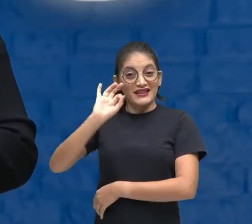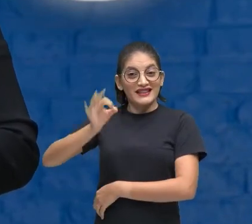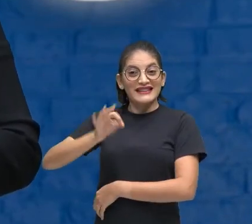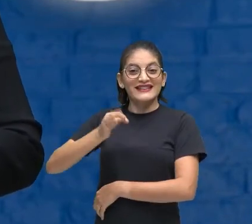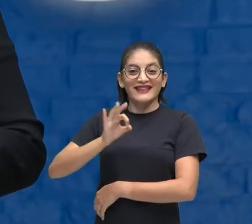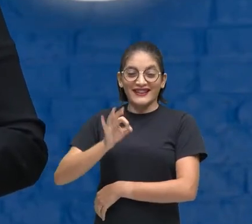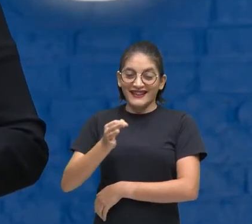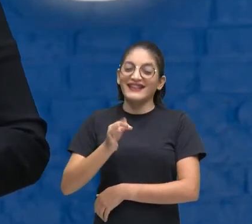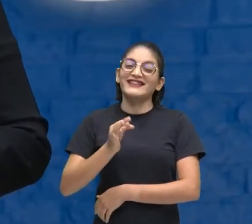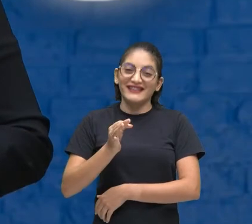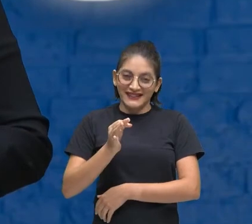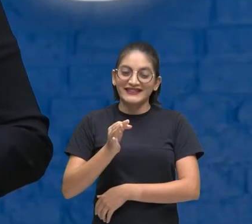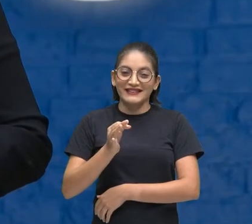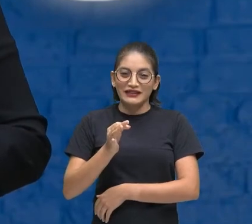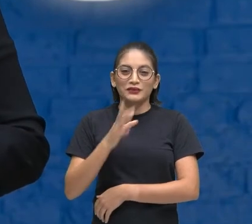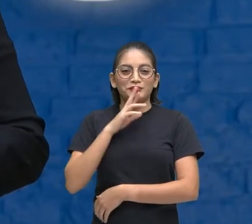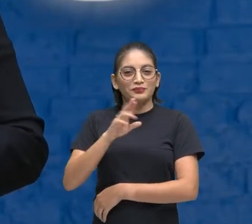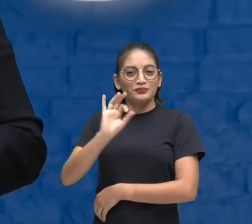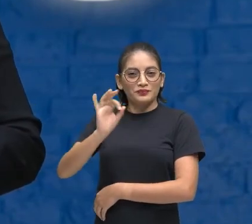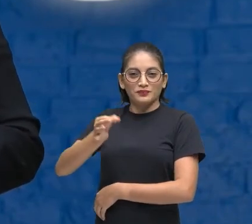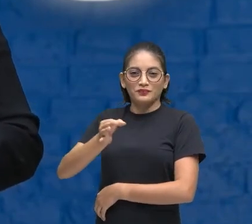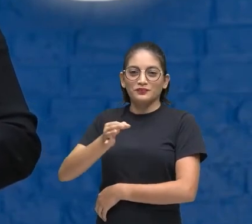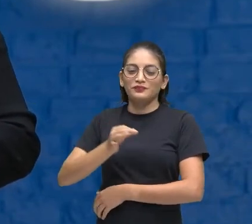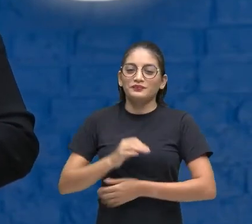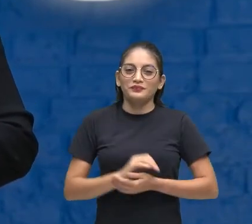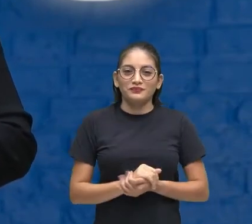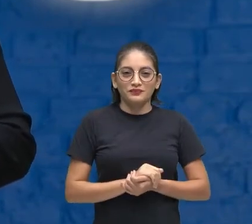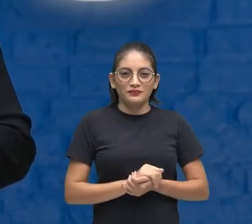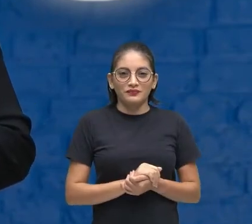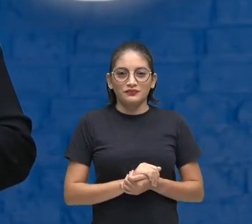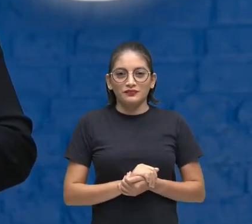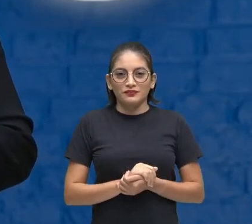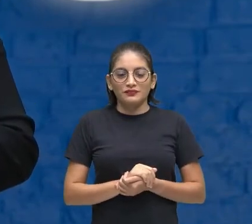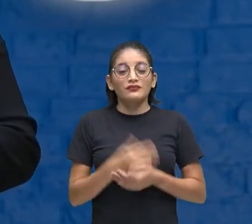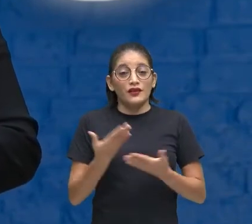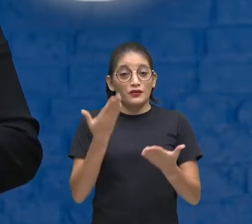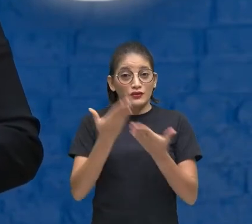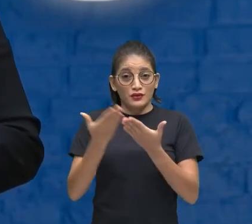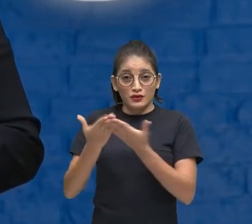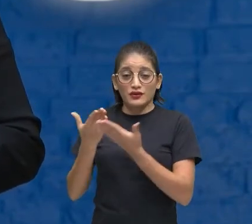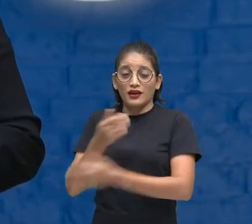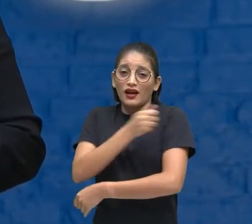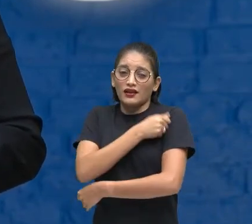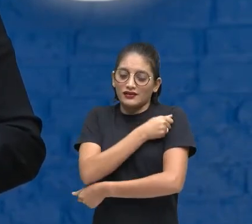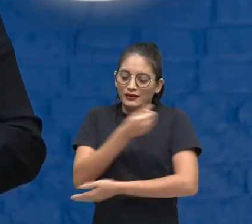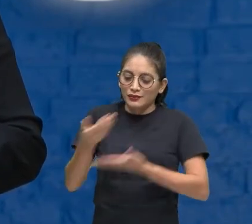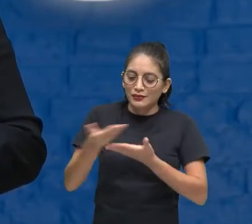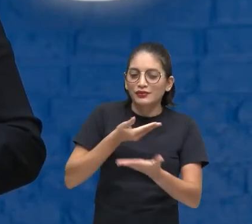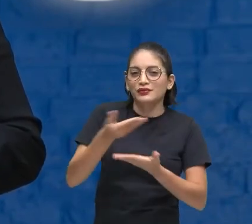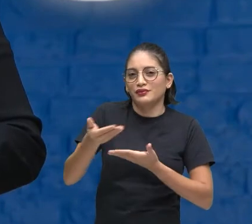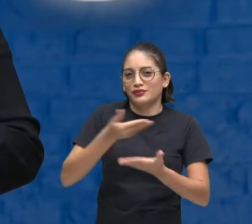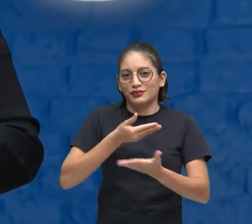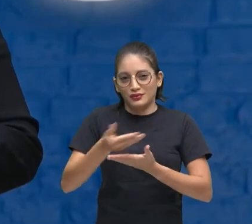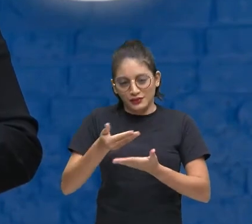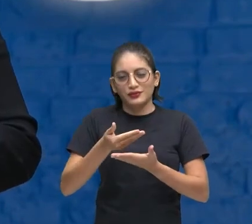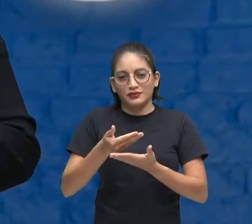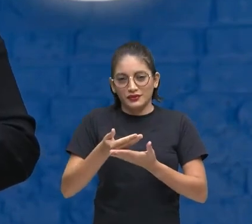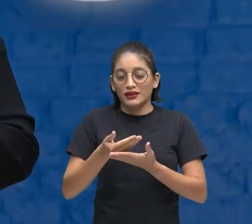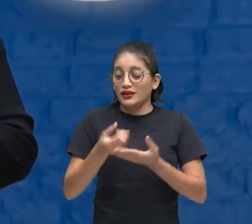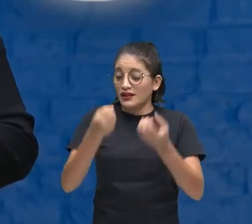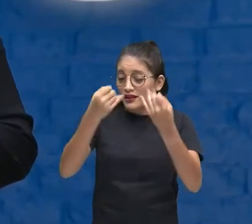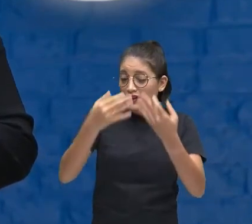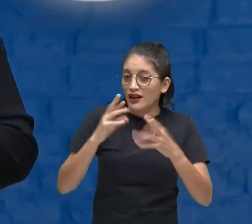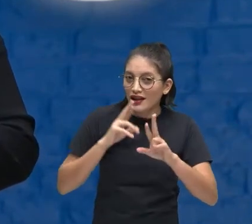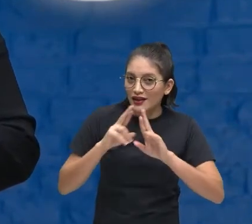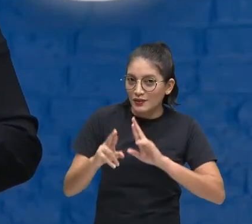resposta Né Acertaram a resposta Né Os estudantes Os alunos que participaram Né Aí Dizendo que